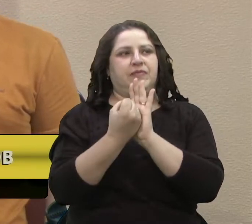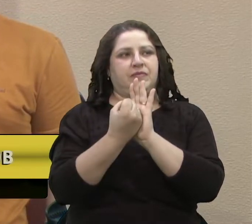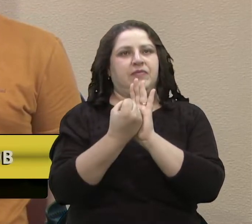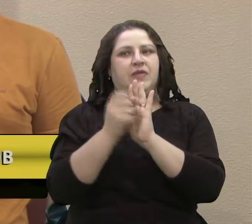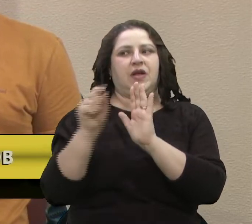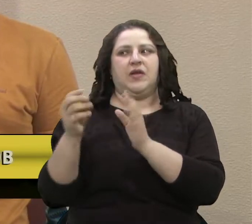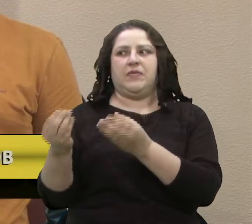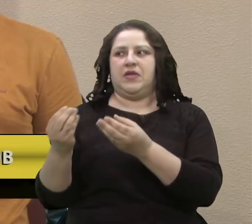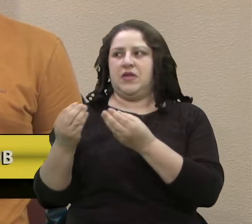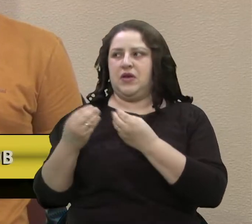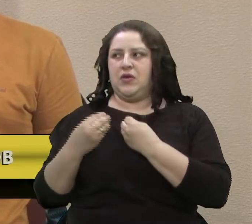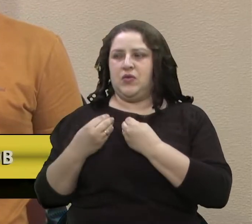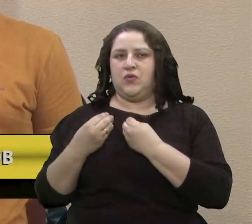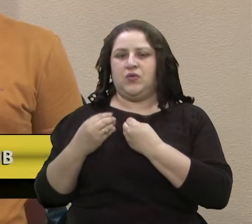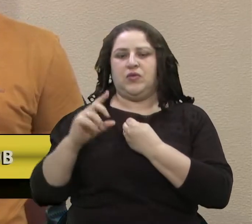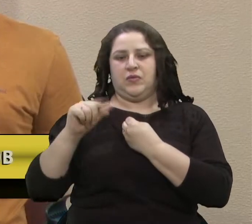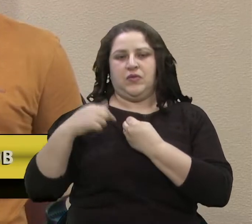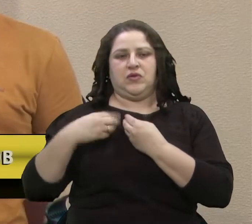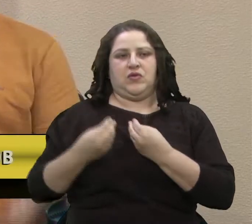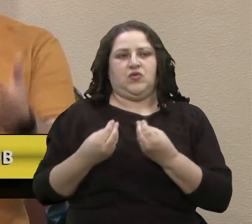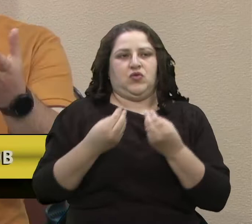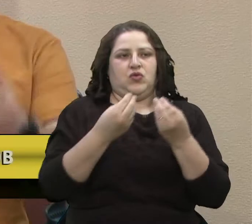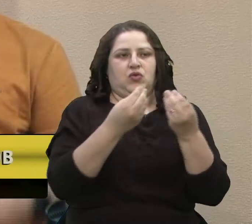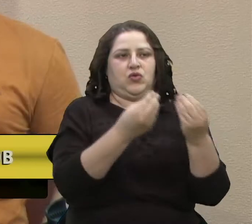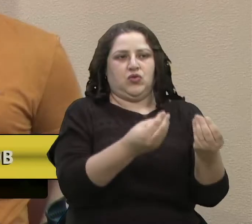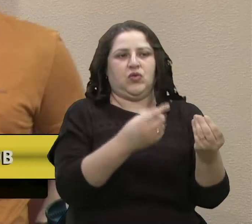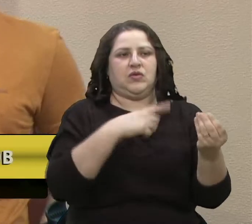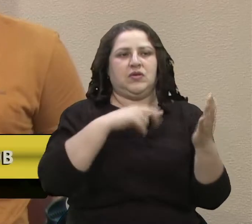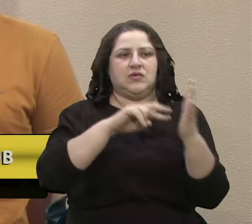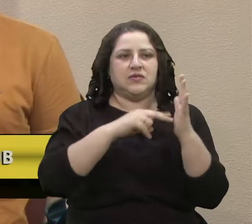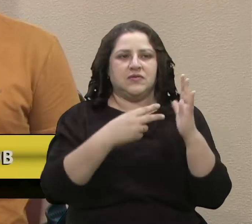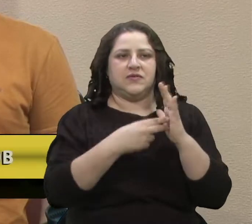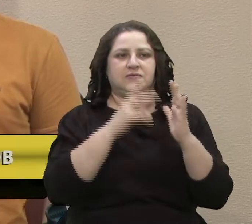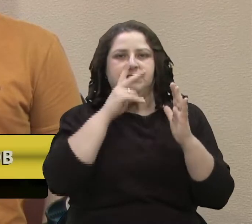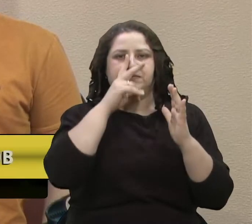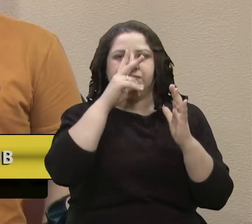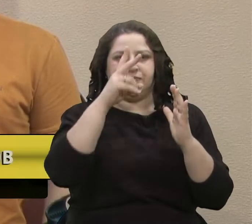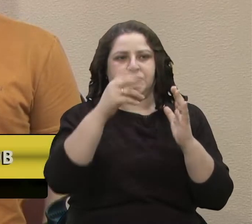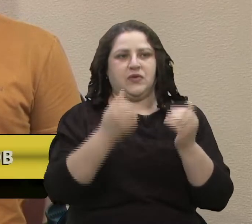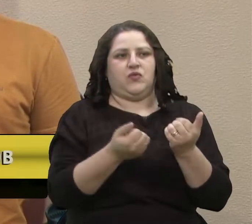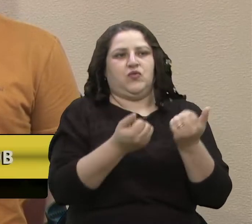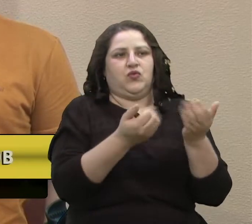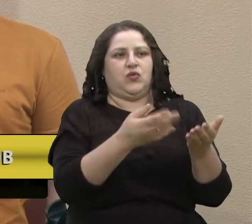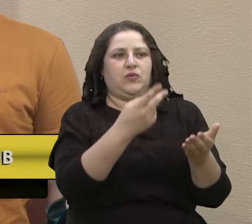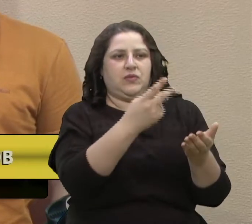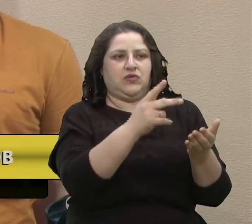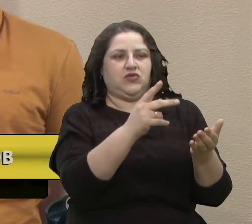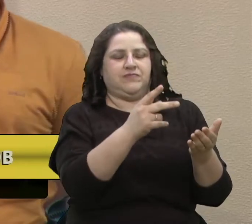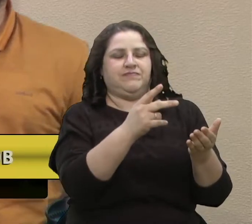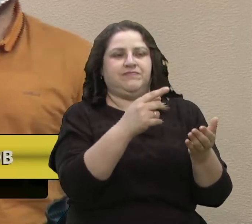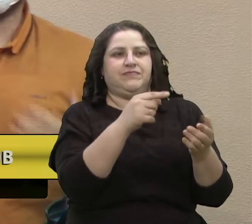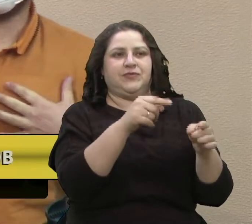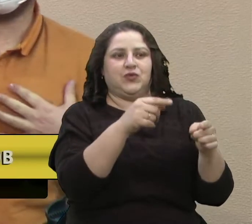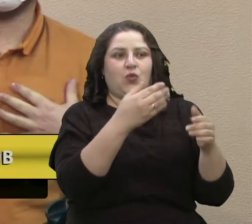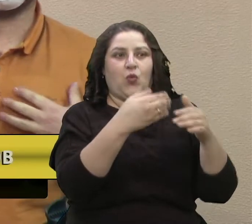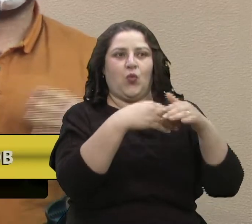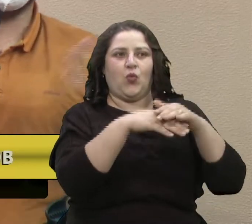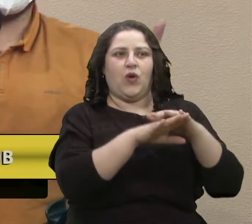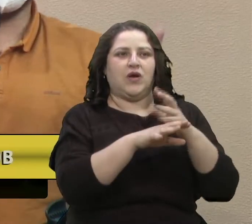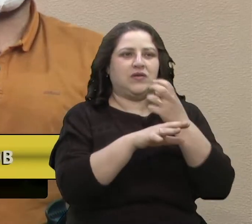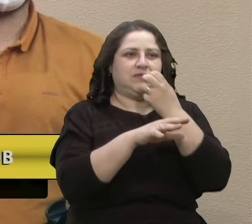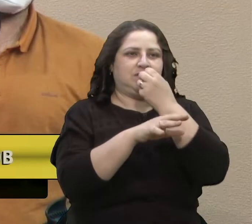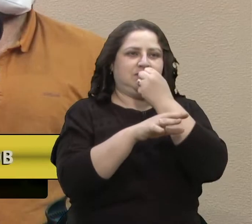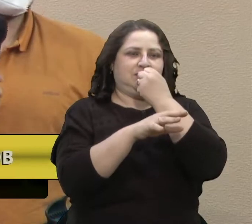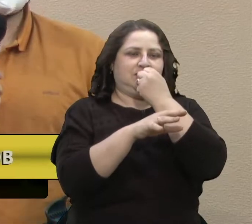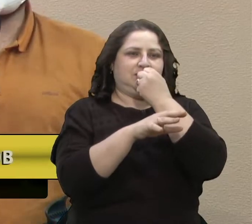para ele representava muito, e eu tenho certeza que vai ficar em muito boas mãos contigo, essa xícara. presente que o Norberto me deu